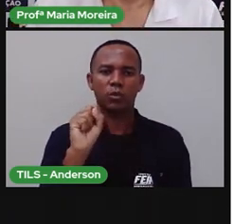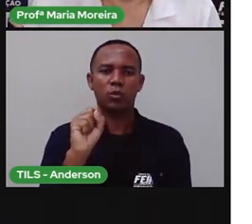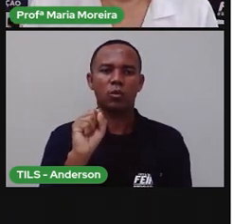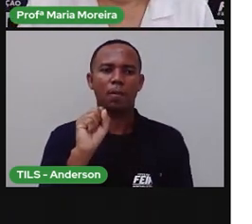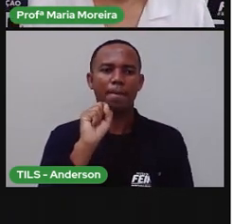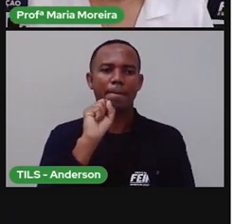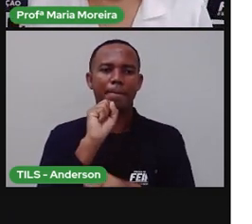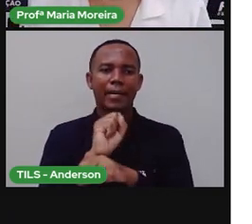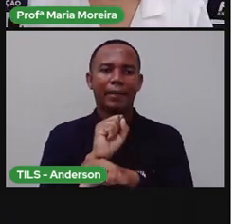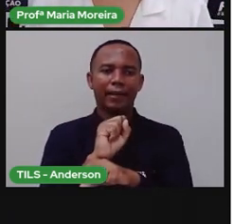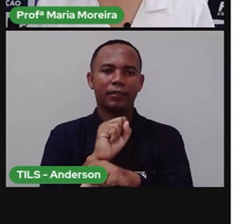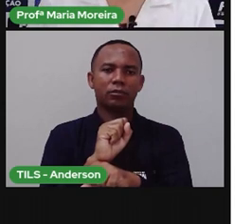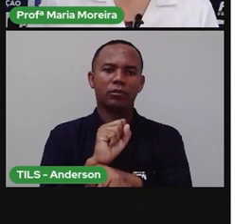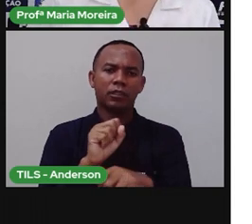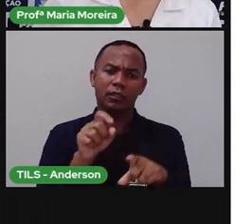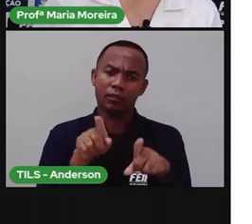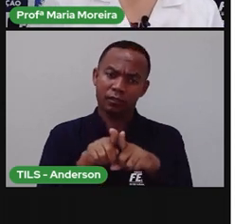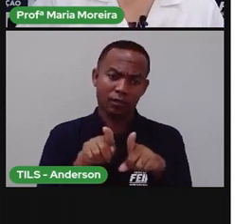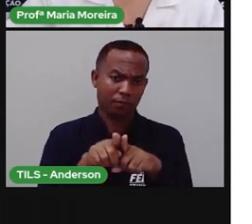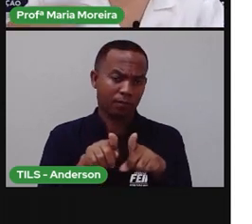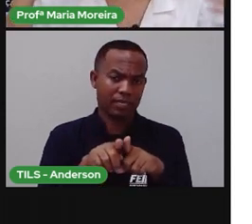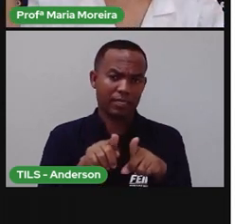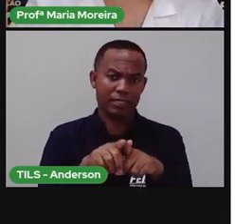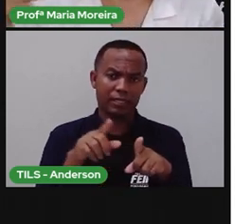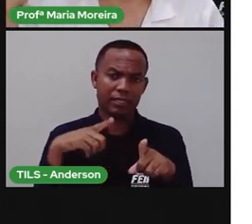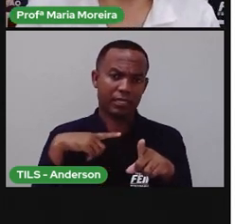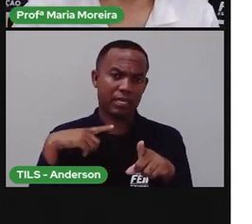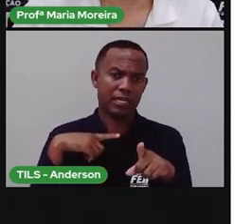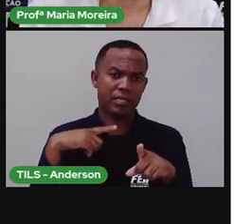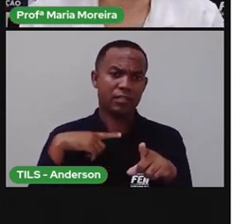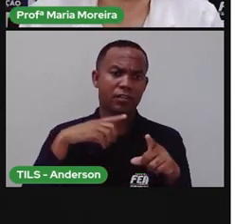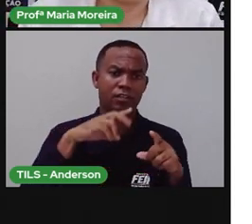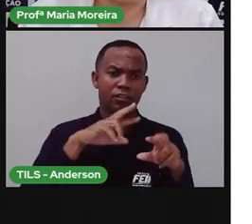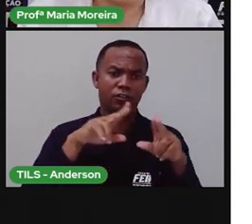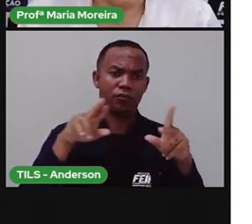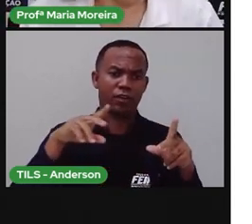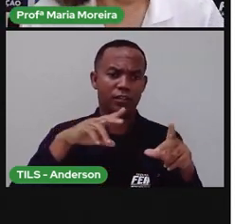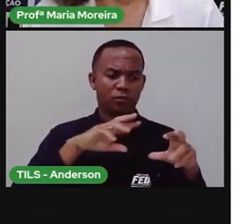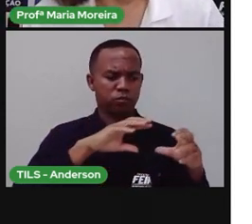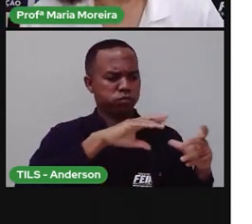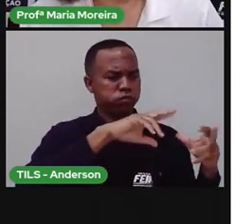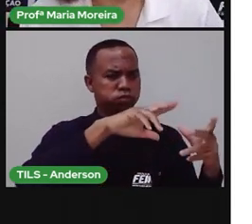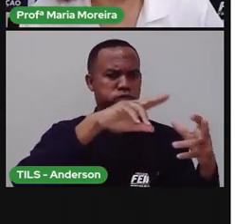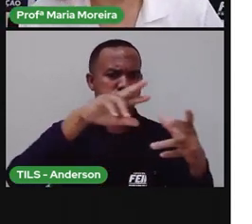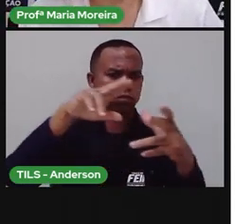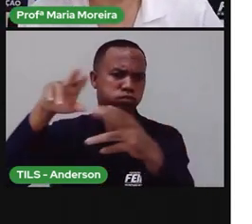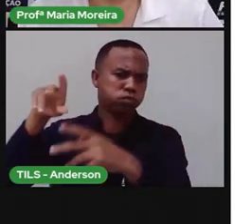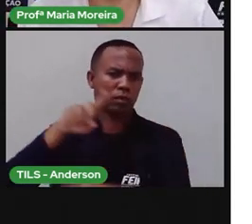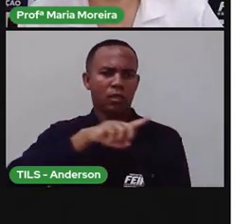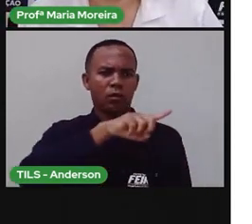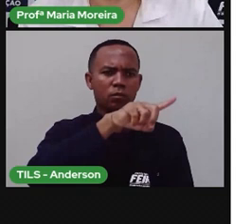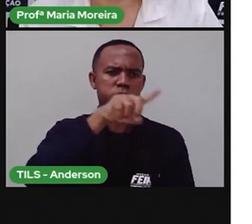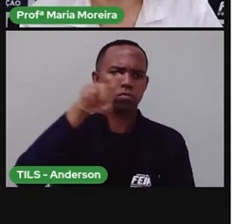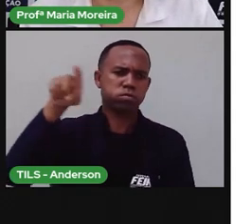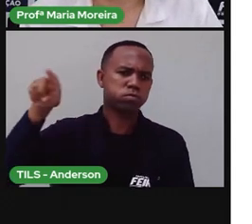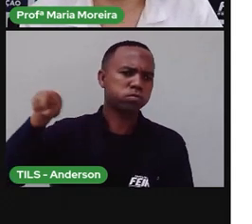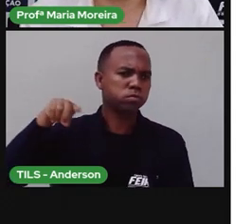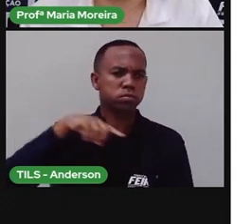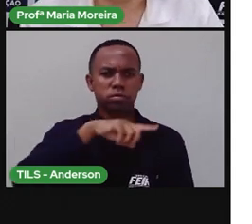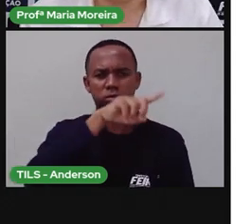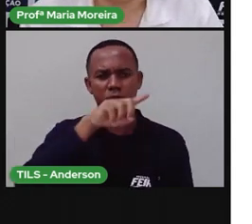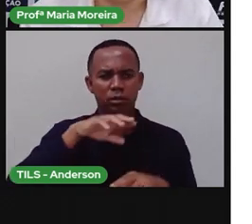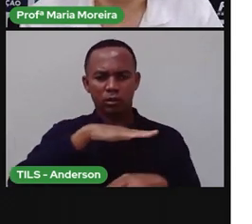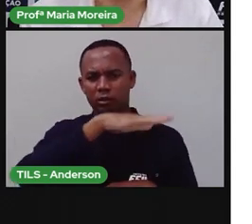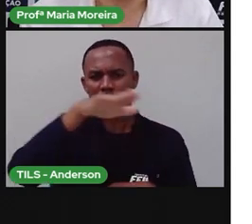inteiro? Pronto, os corpos celestes são isso aí, se movimentando o tempo inteiro. E vamos falar sobre os movimentos da